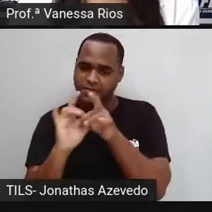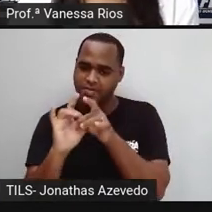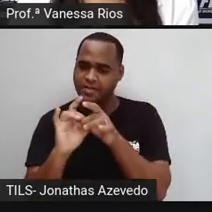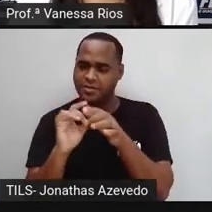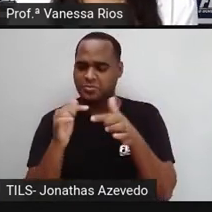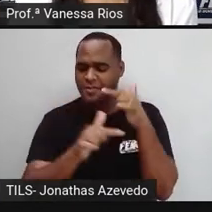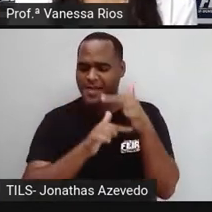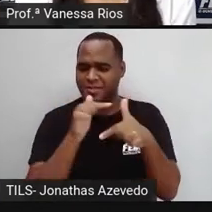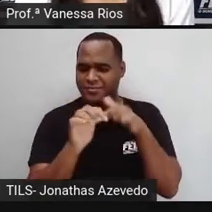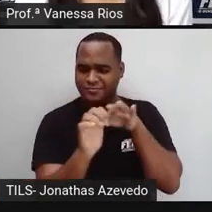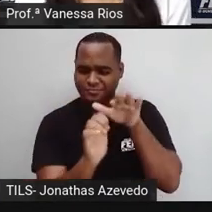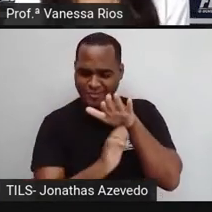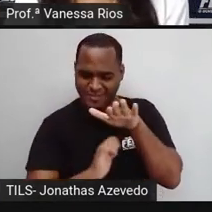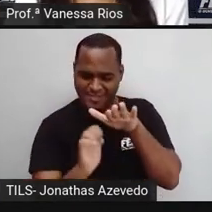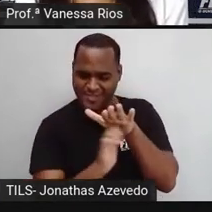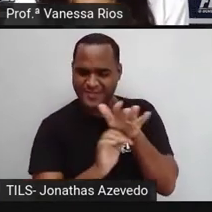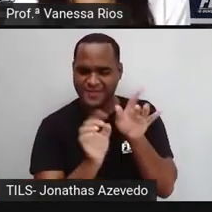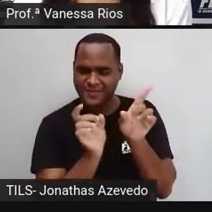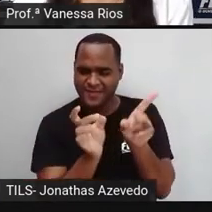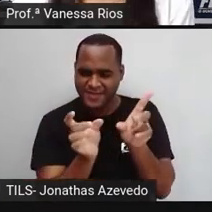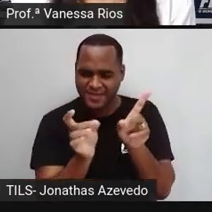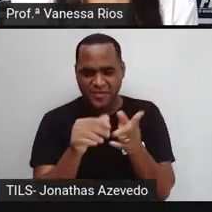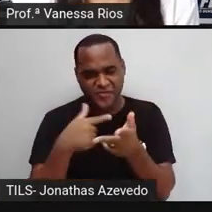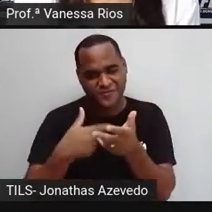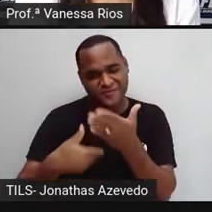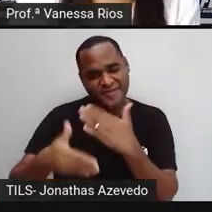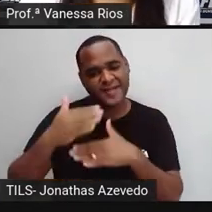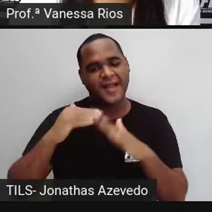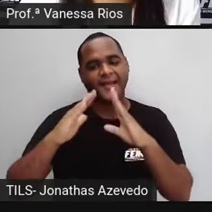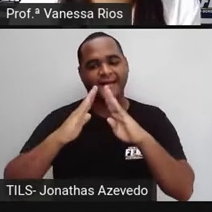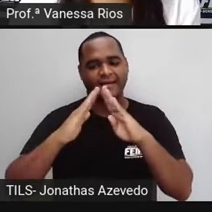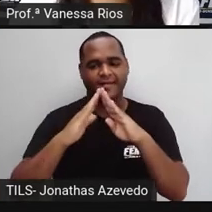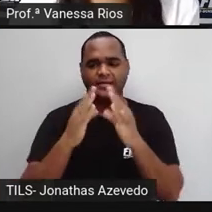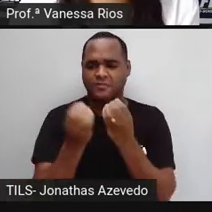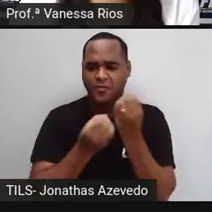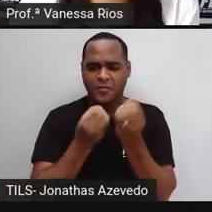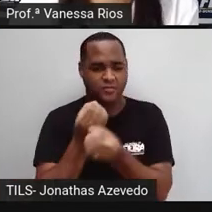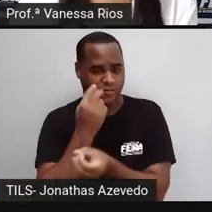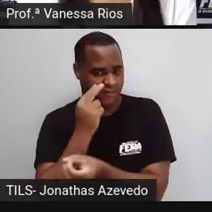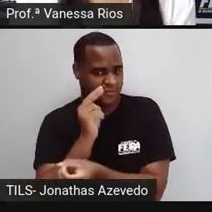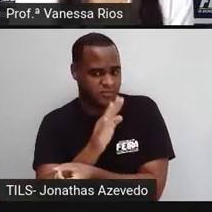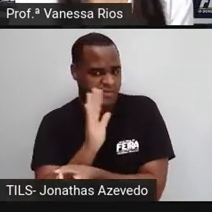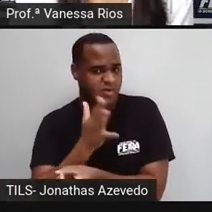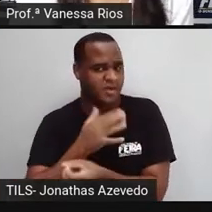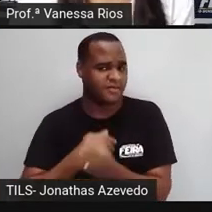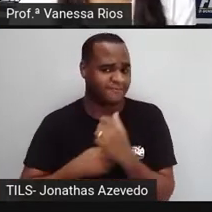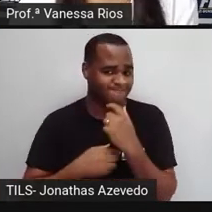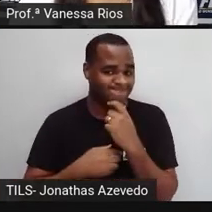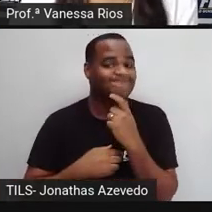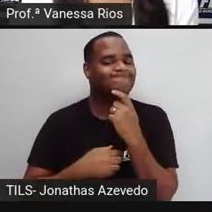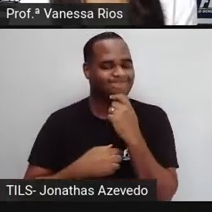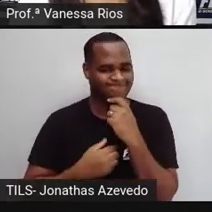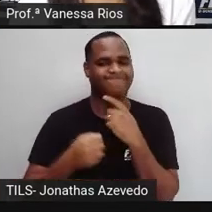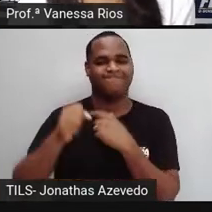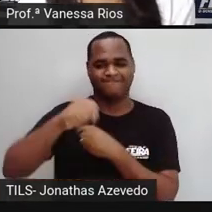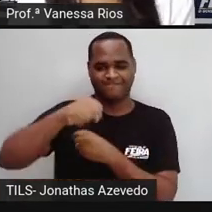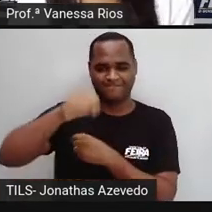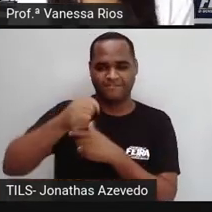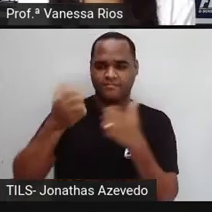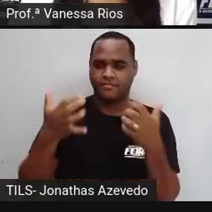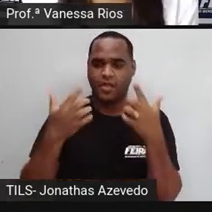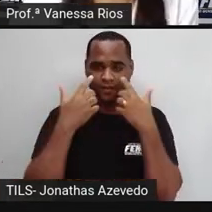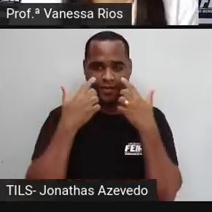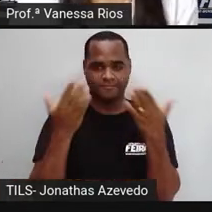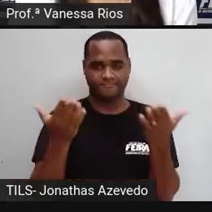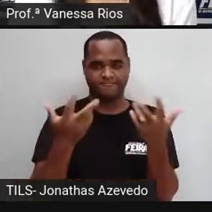palavra com algo que você já faz ou que você já viu alguém fazendo? Hum, pois é. A gente vai observar